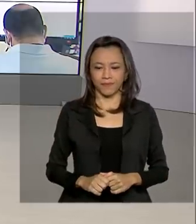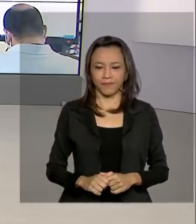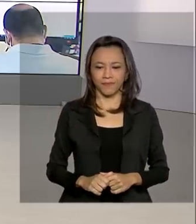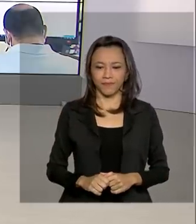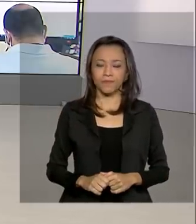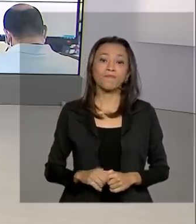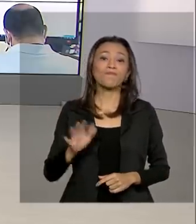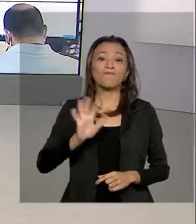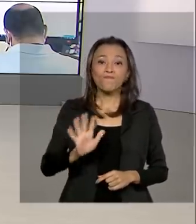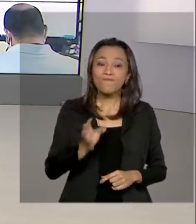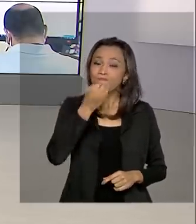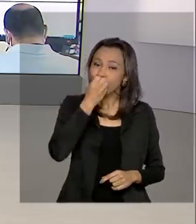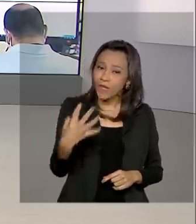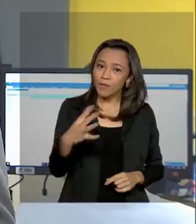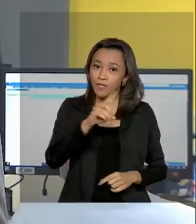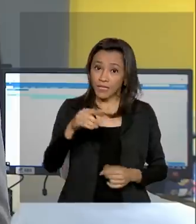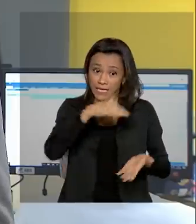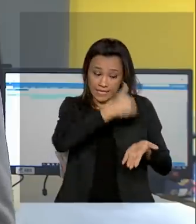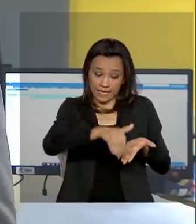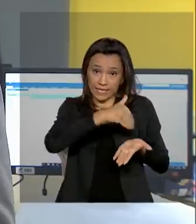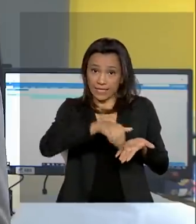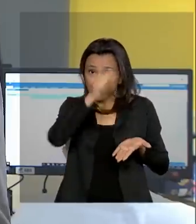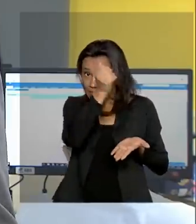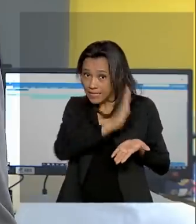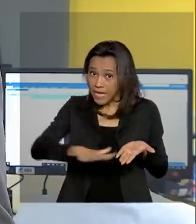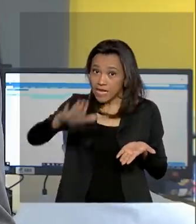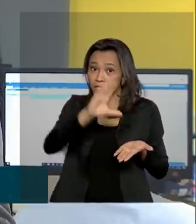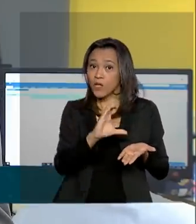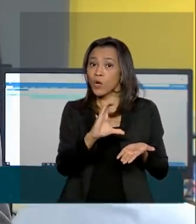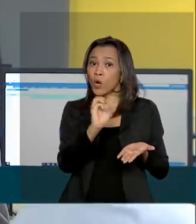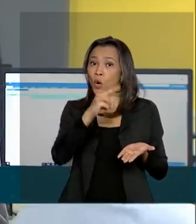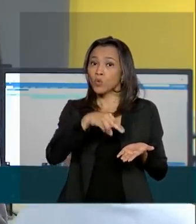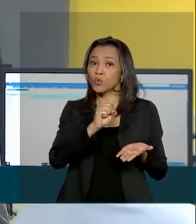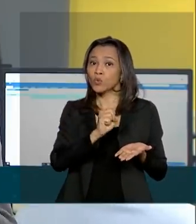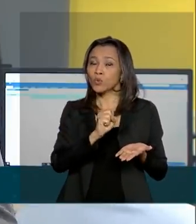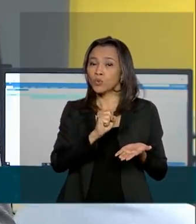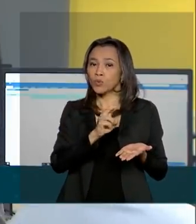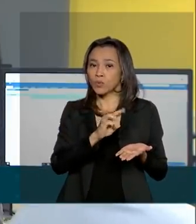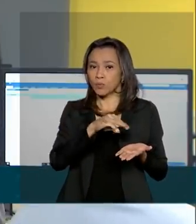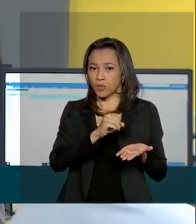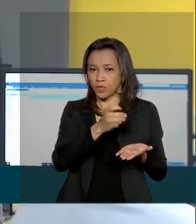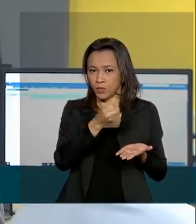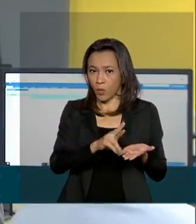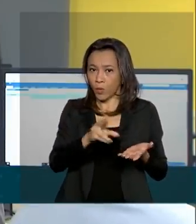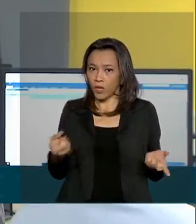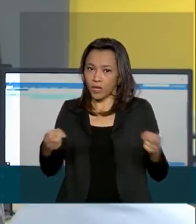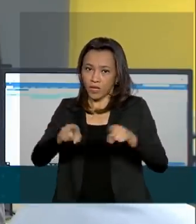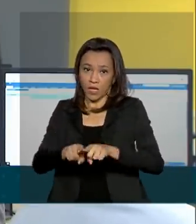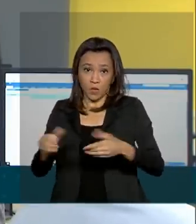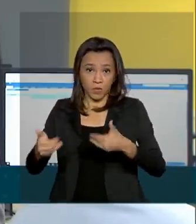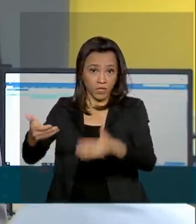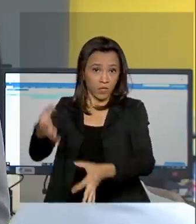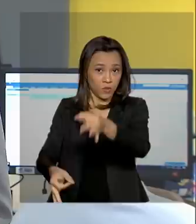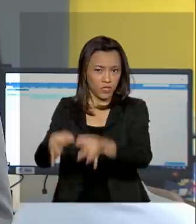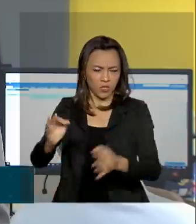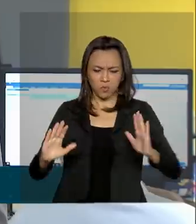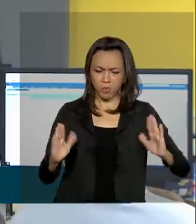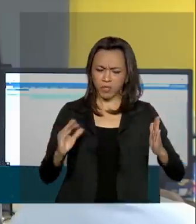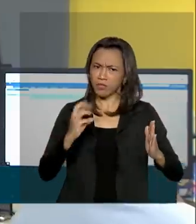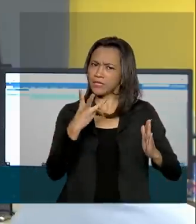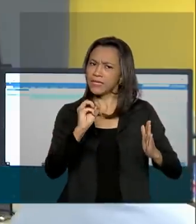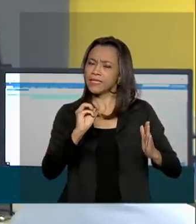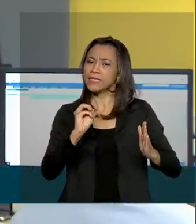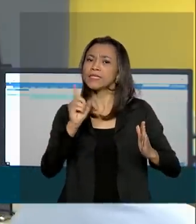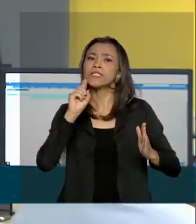Olá, Roberto. Bom dia. Secretaria Nacional do Consumidor, que é ligada ao Ministério da Justiça, deu um prazo de 30 dias para que as companhias